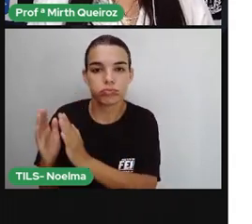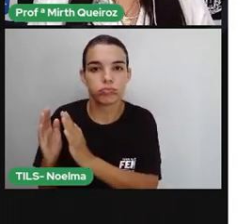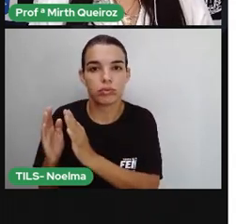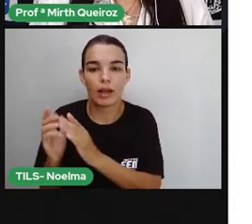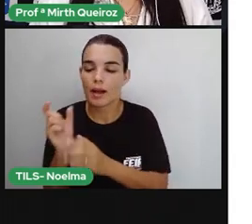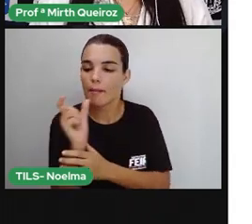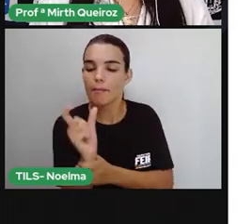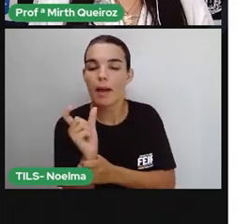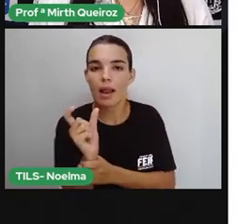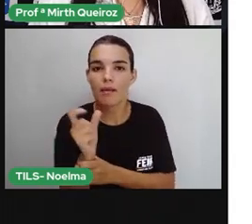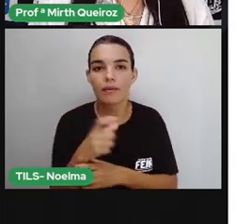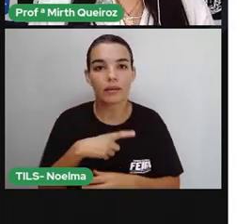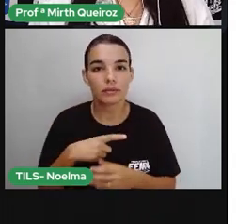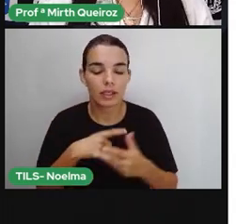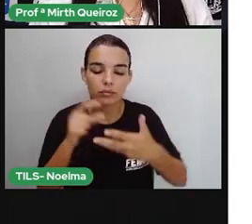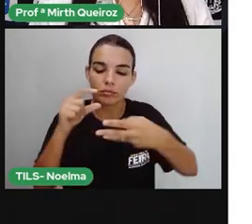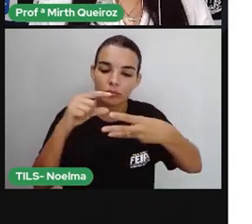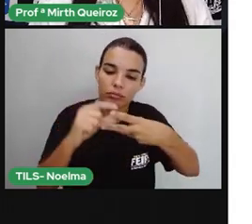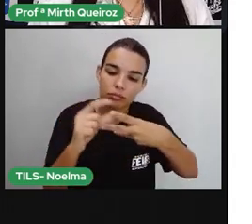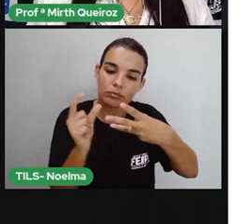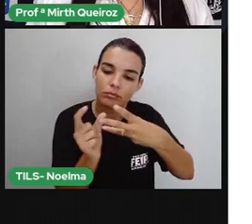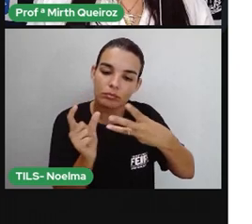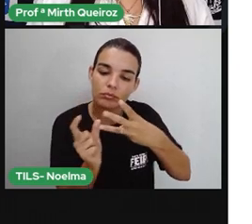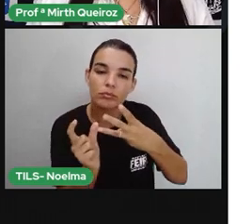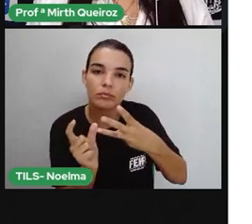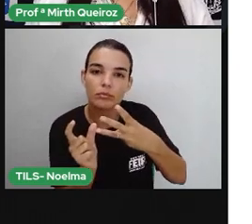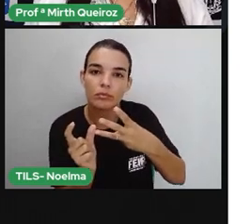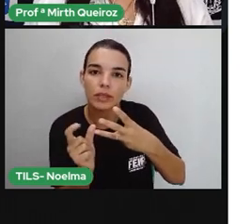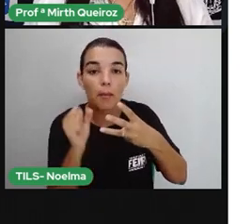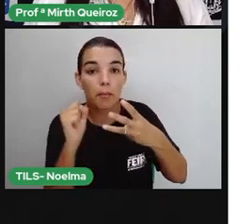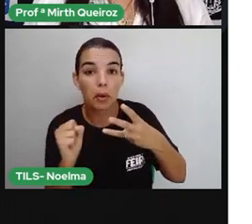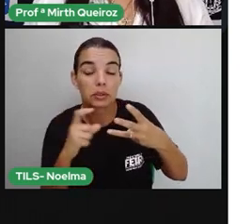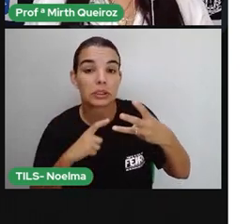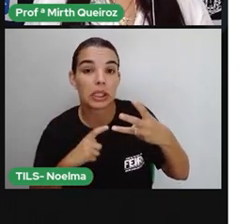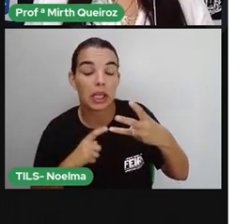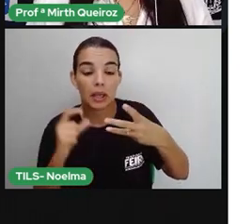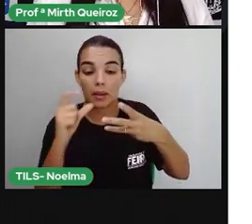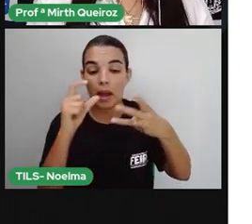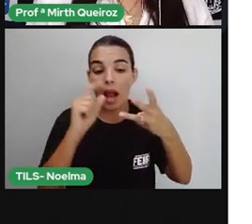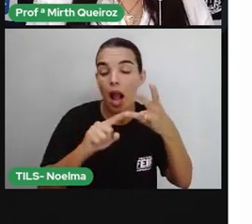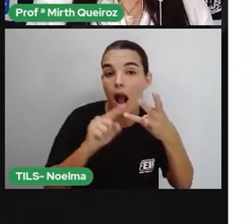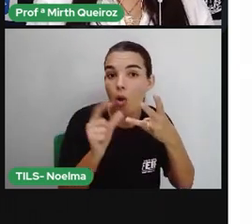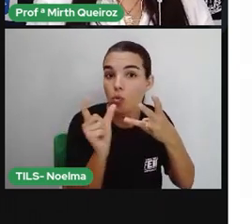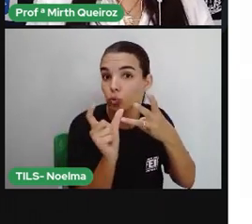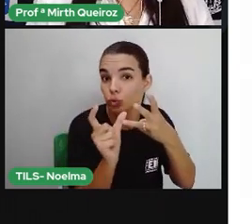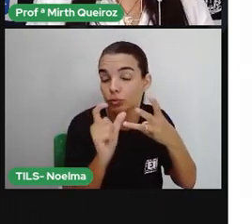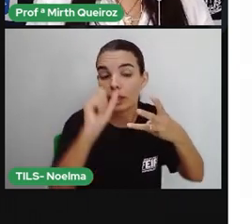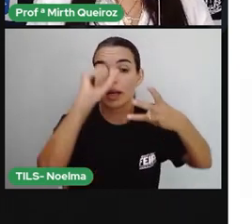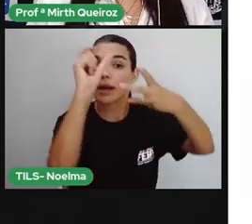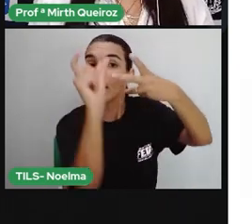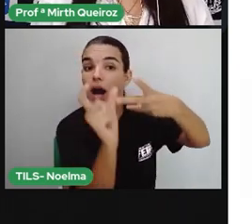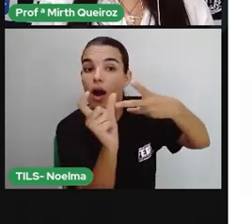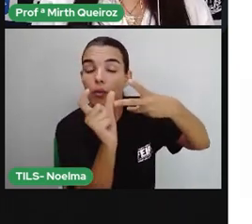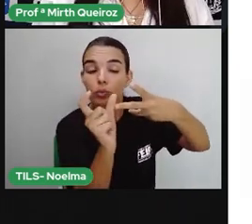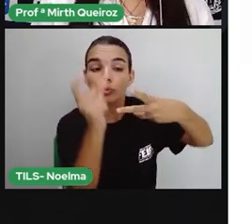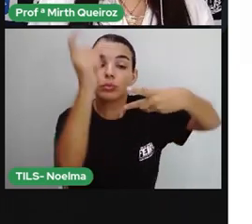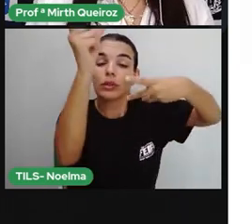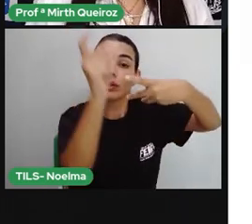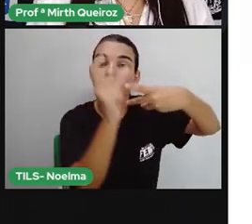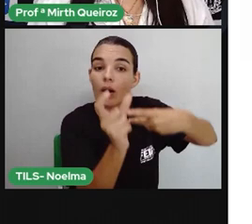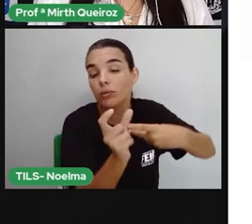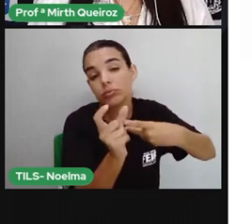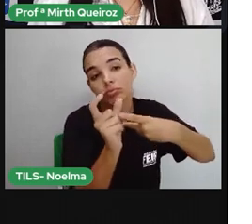em uma palavra, porque ela pode ocupar a última posição, a penúltima posição ou a